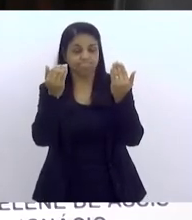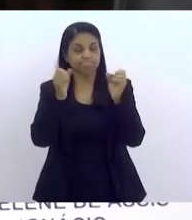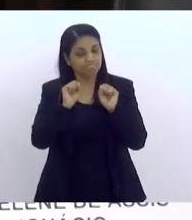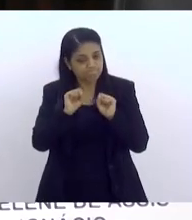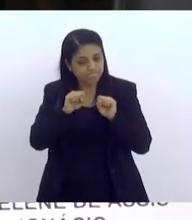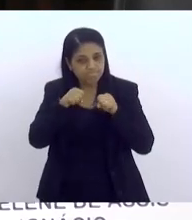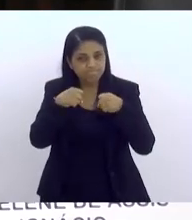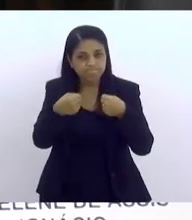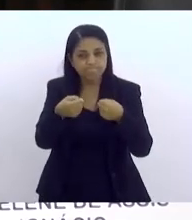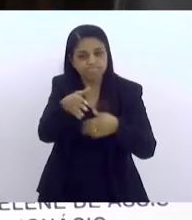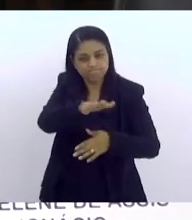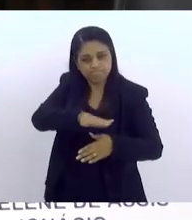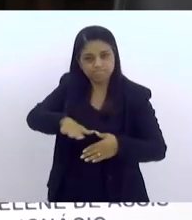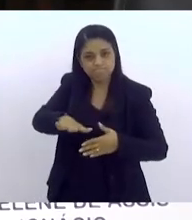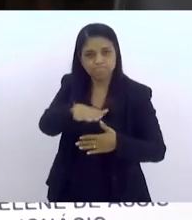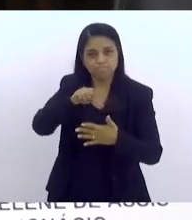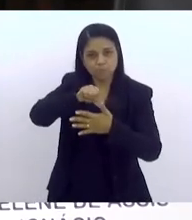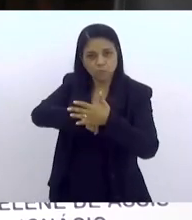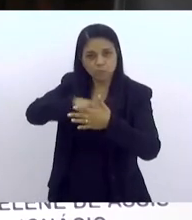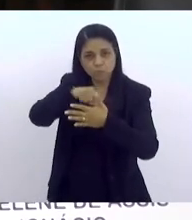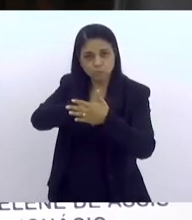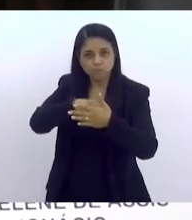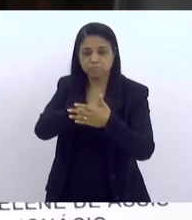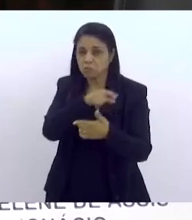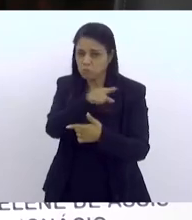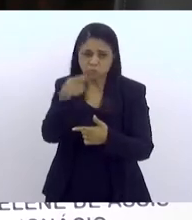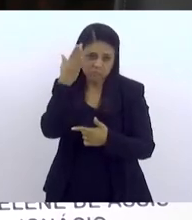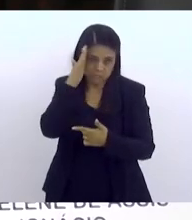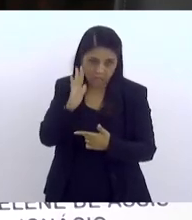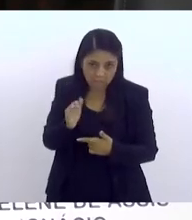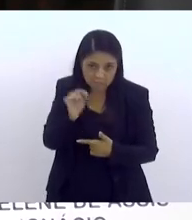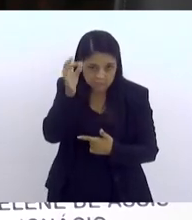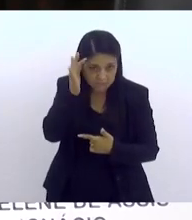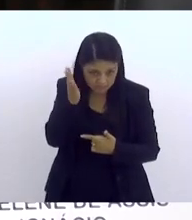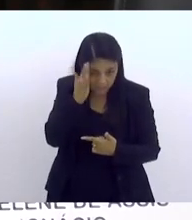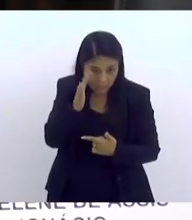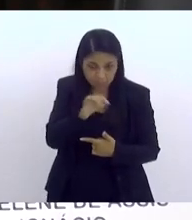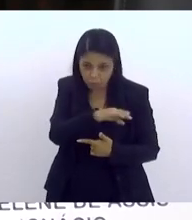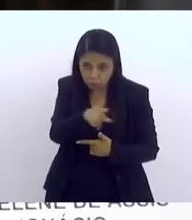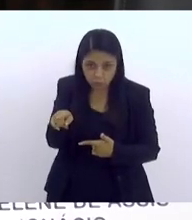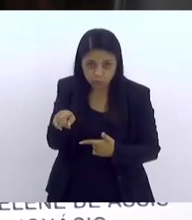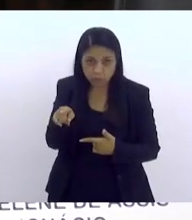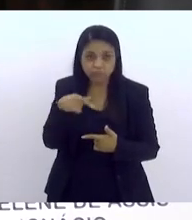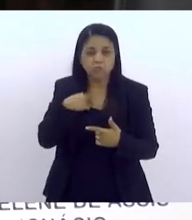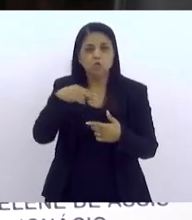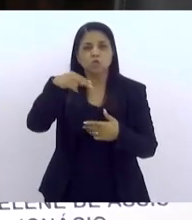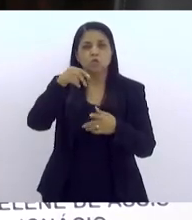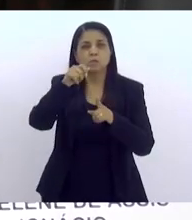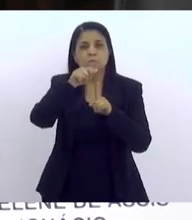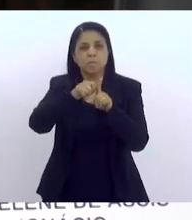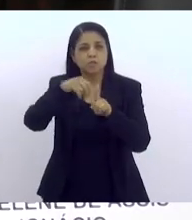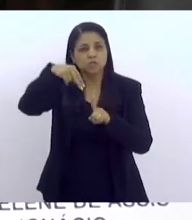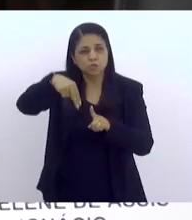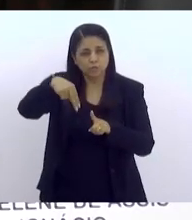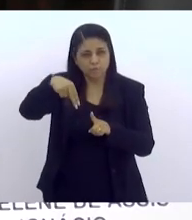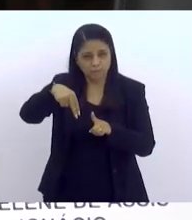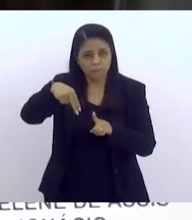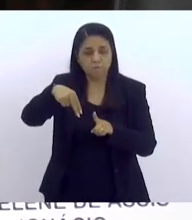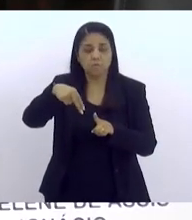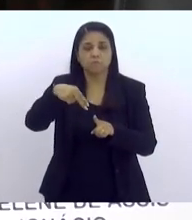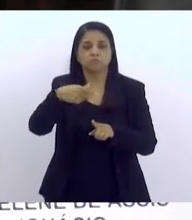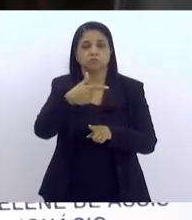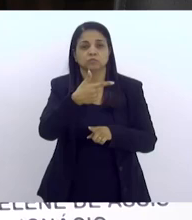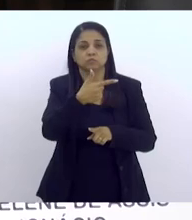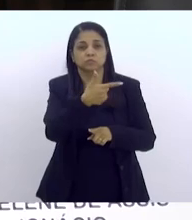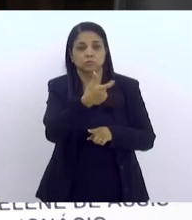reforçando um espaço de luta, eu não sei se todos sabem que nós temos aprovada desde novembro de 2019 que tinha prazo para